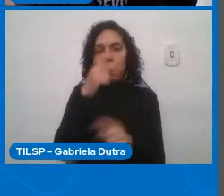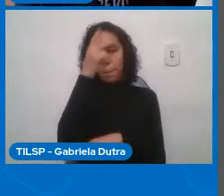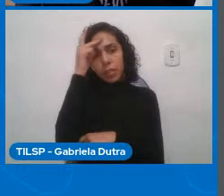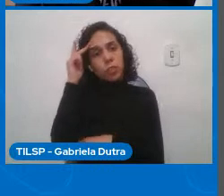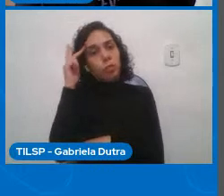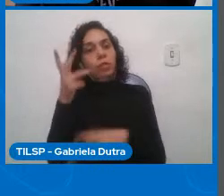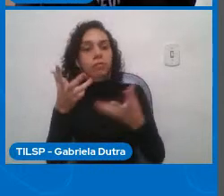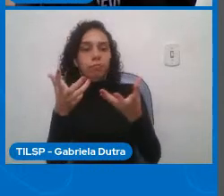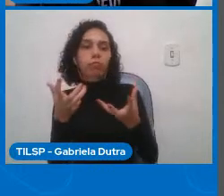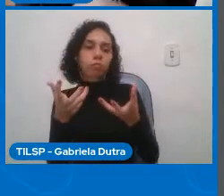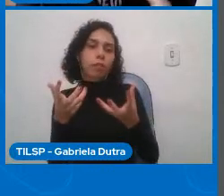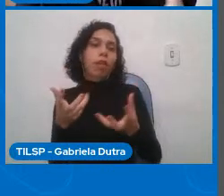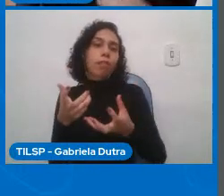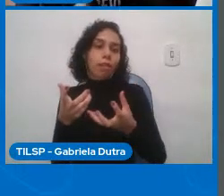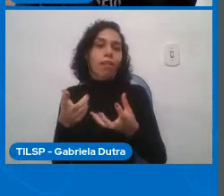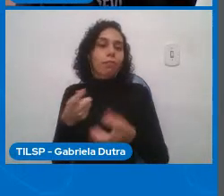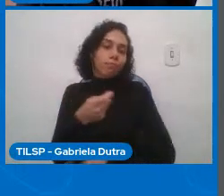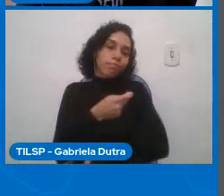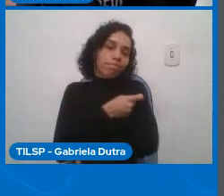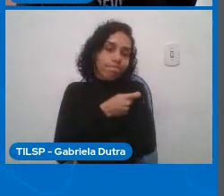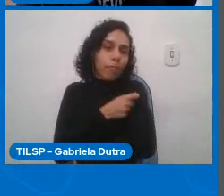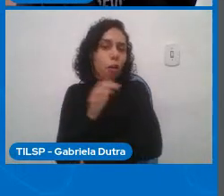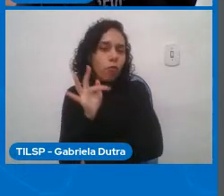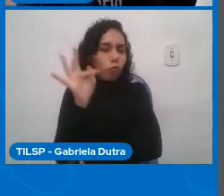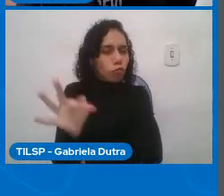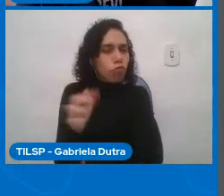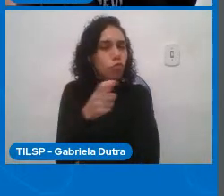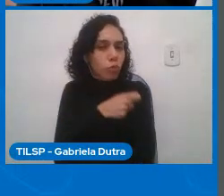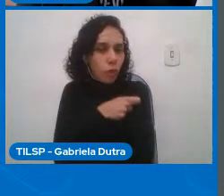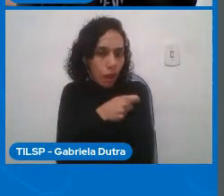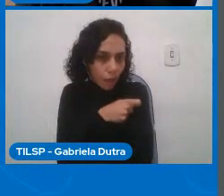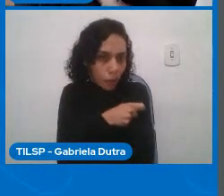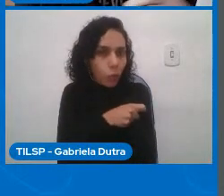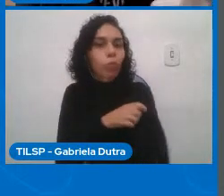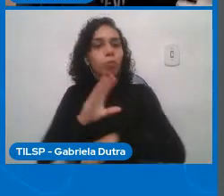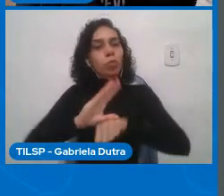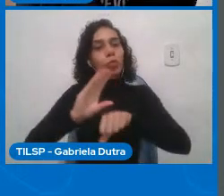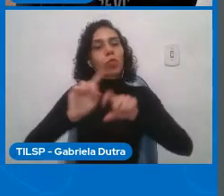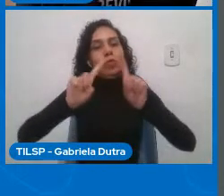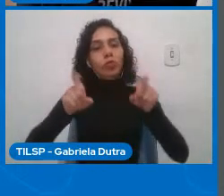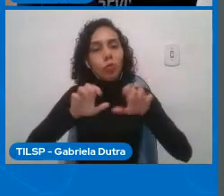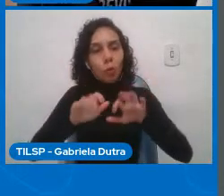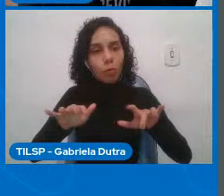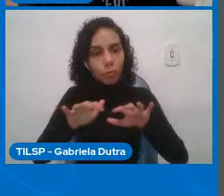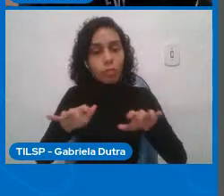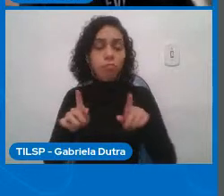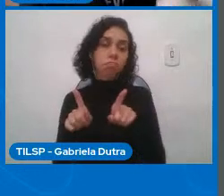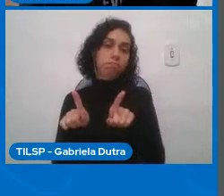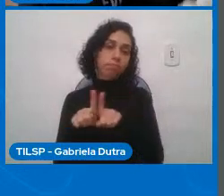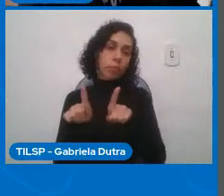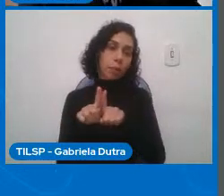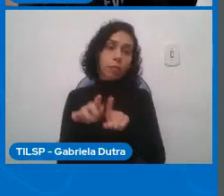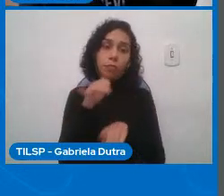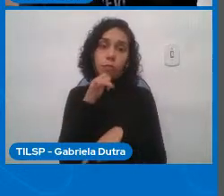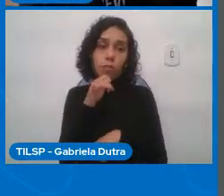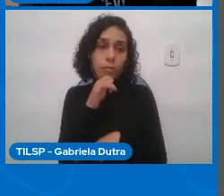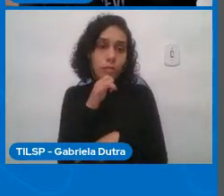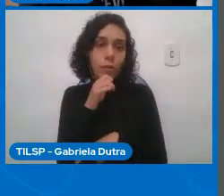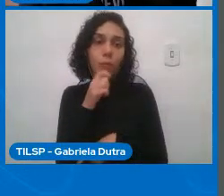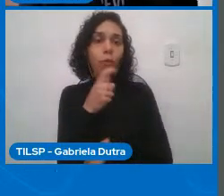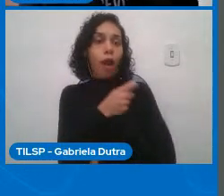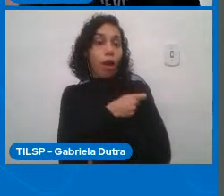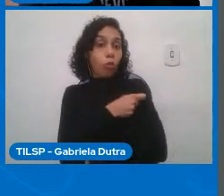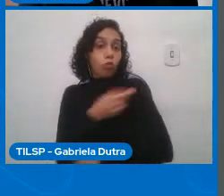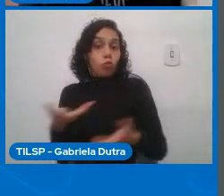e alunos dos cursos de computação e seus responsáveis até as pessoas que estão atualmente cursando